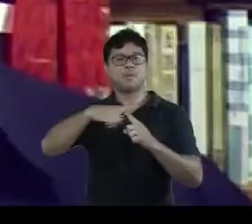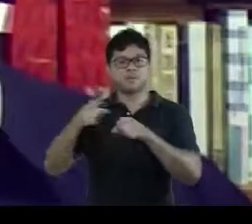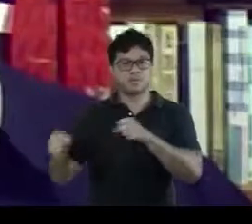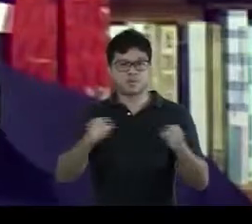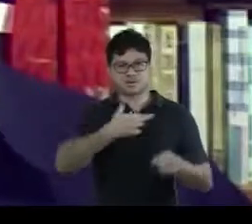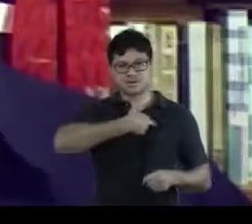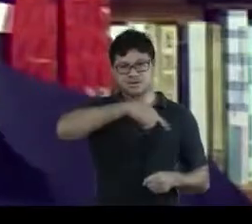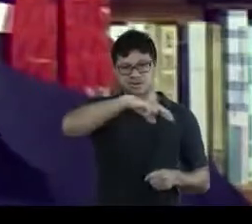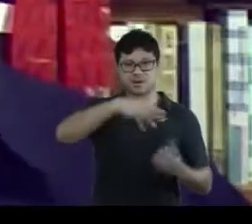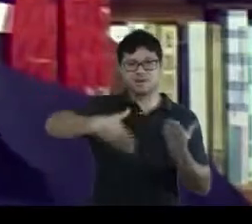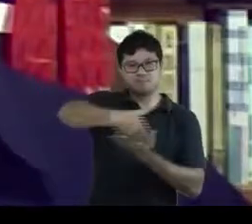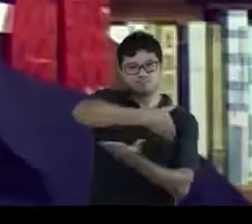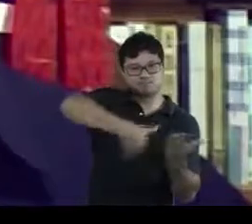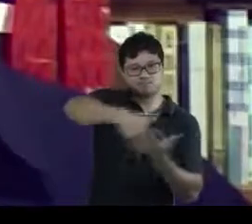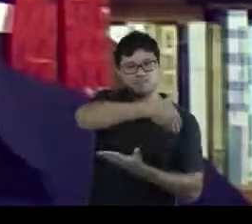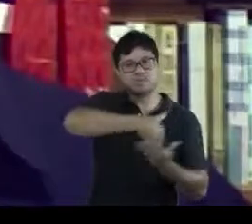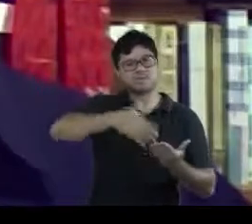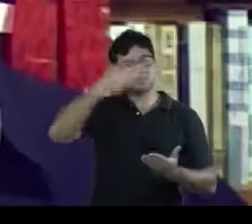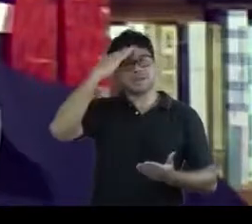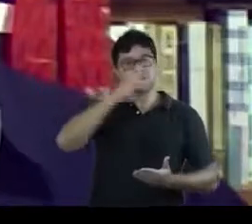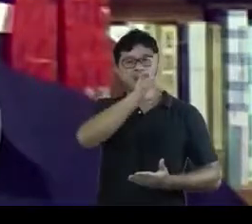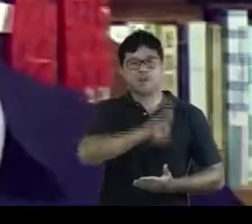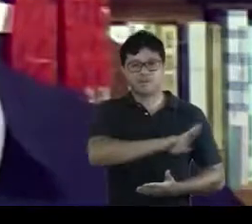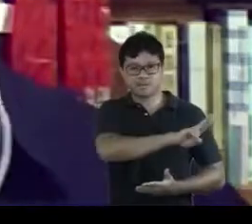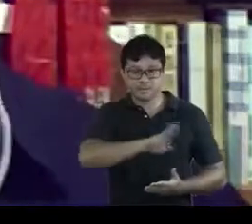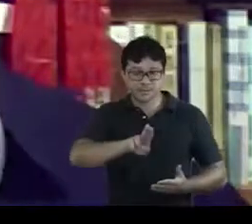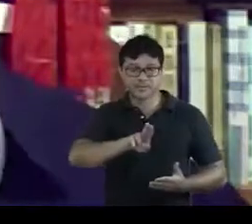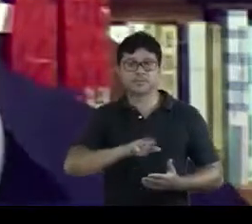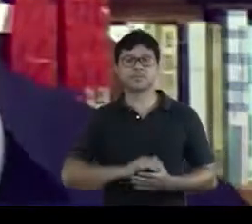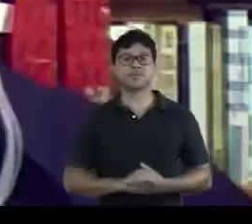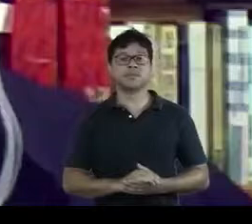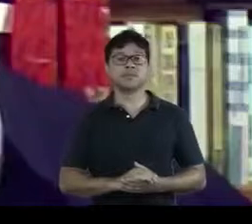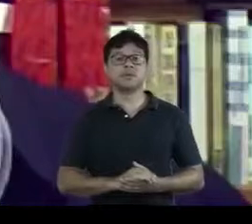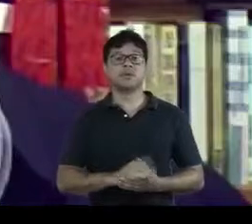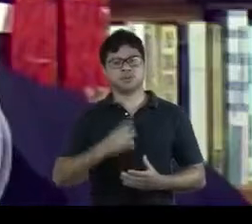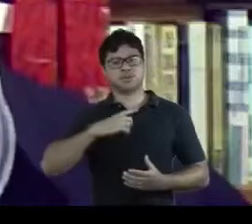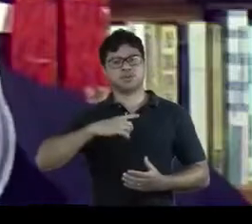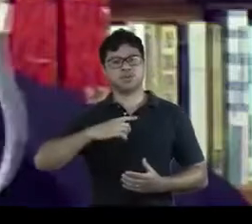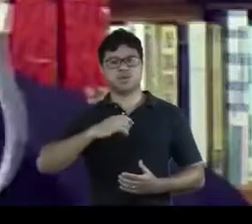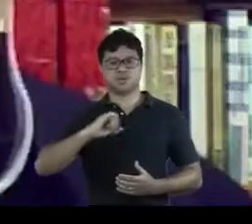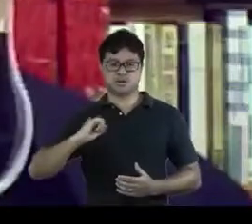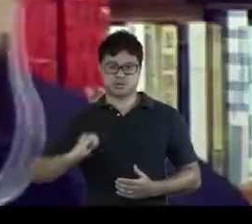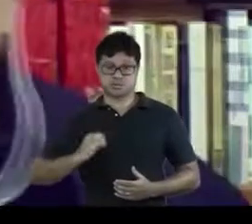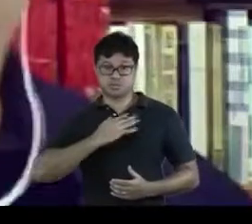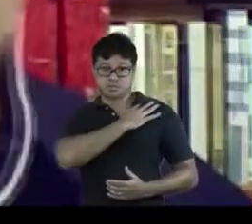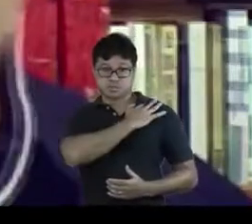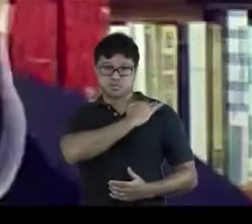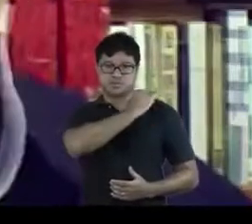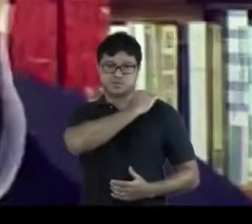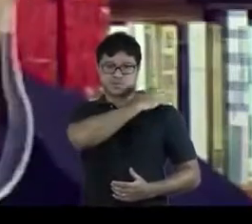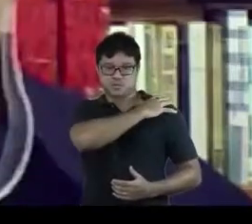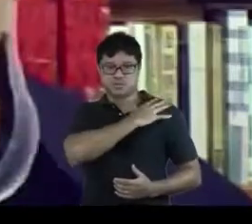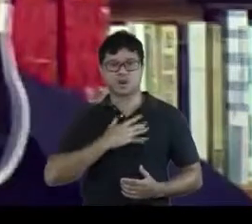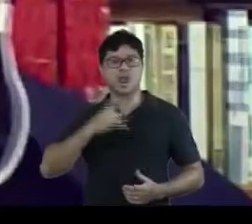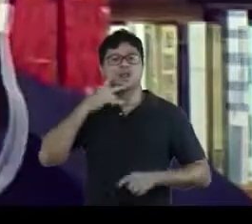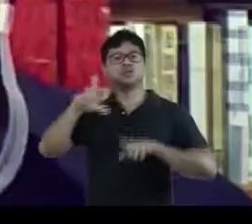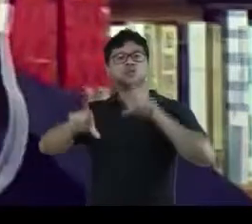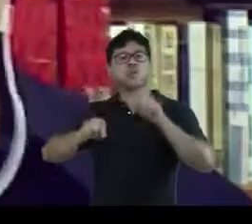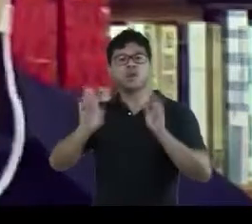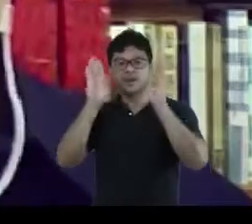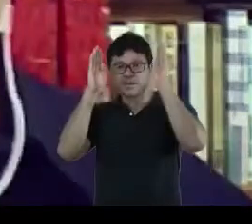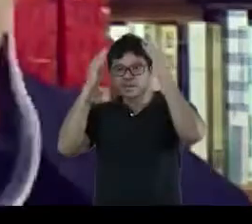presentes na figura do padroado. Era o imperador que nomeava bispos